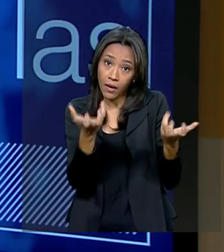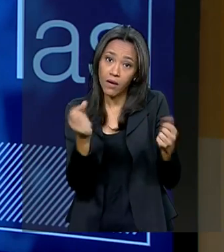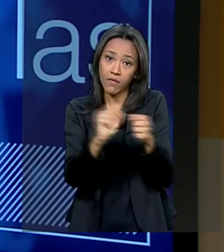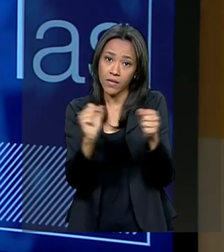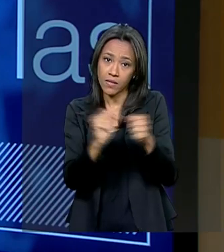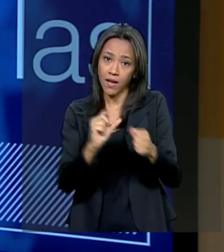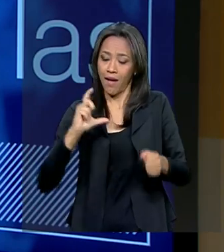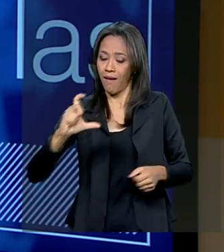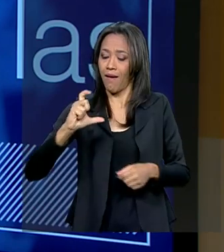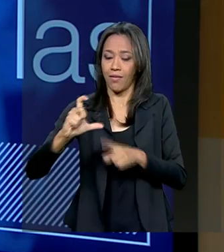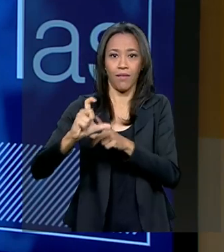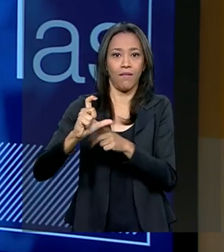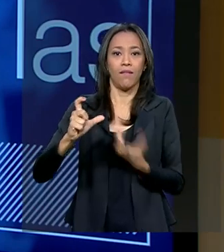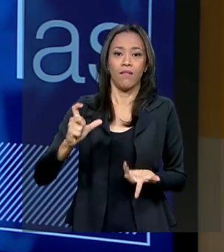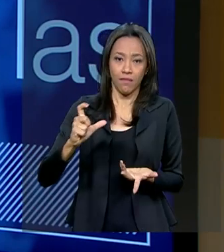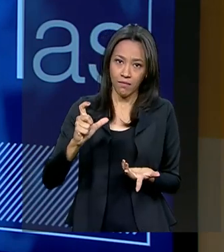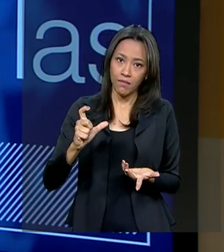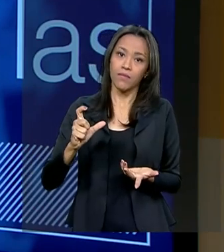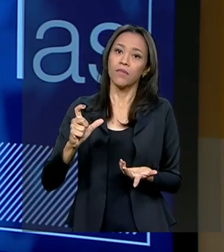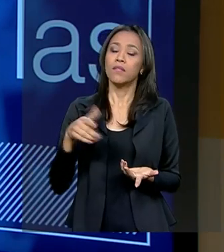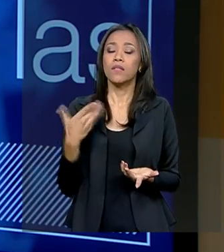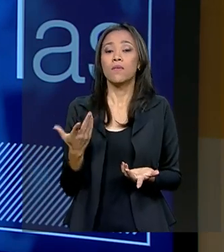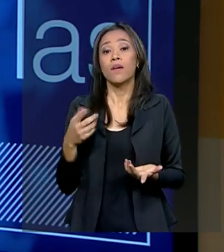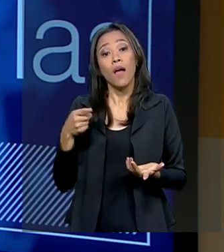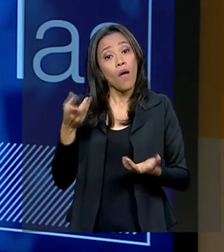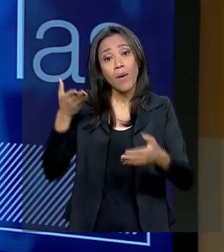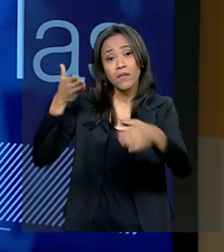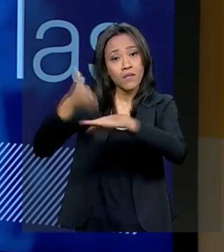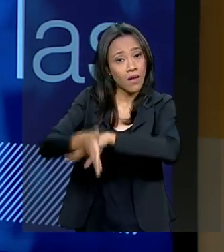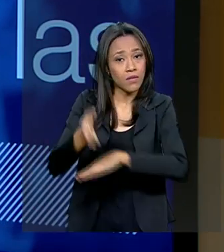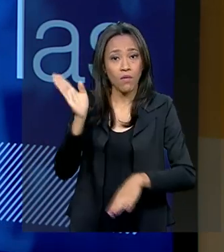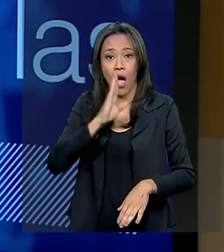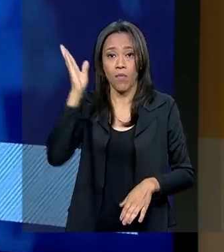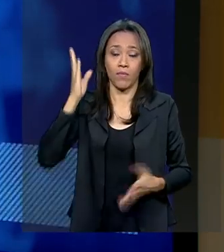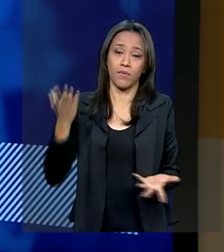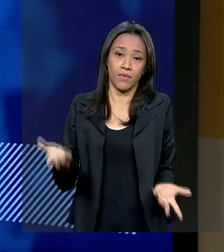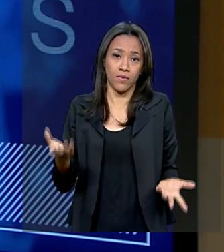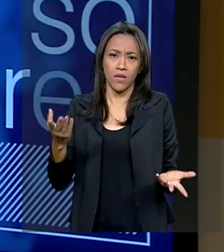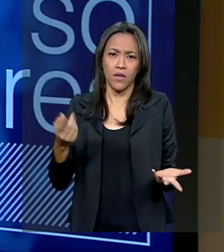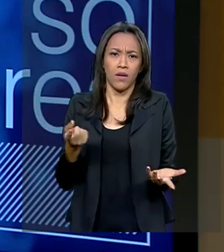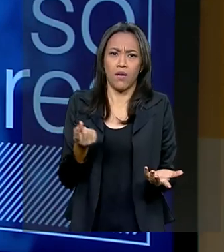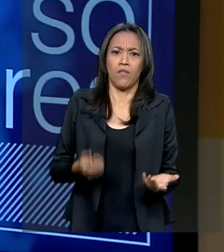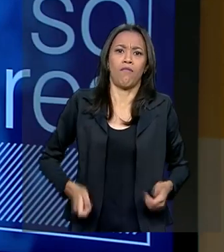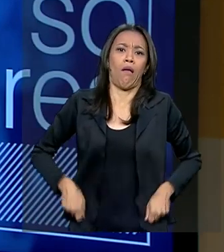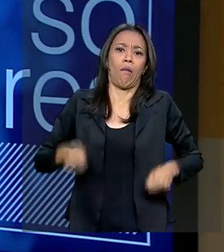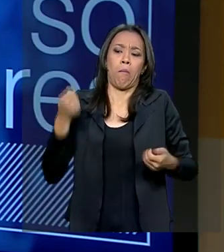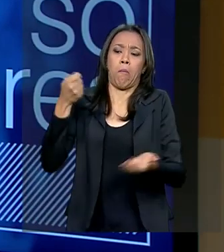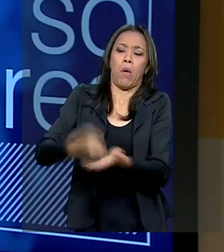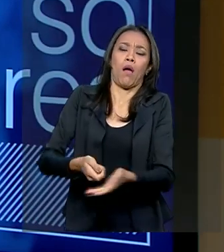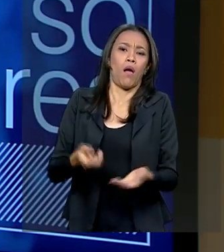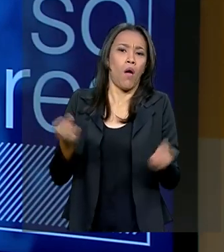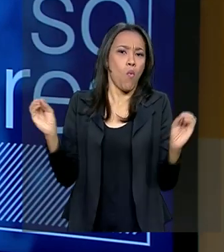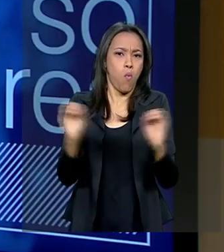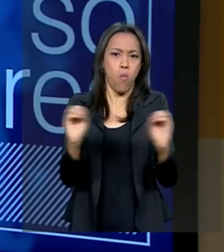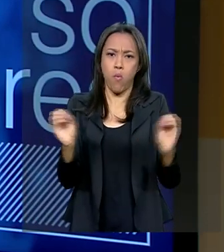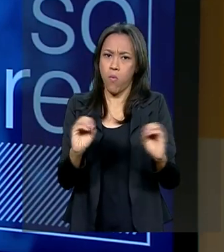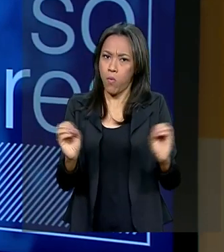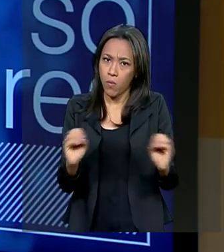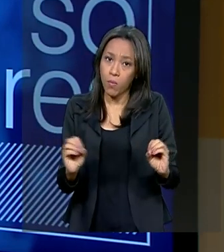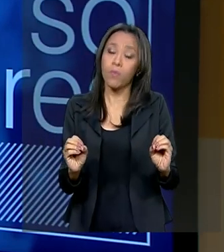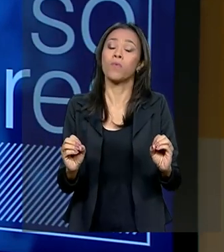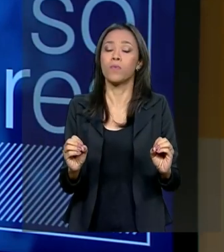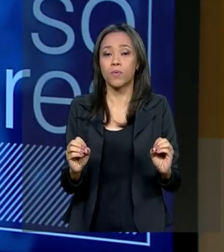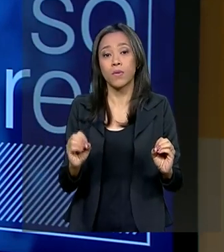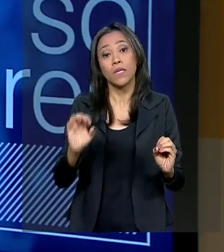pode fazer a carteirinha digital. E é um acesso remoto, rápido, não custa nada para o aluno, para o contribuinte.